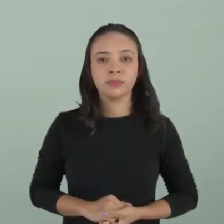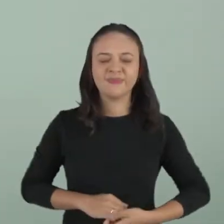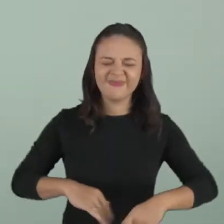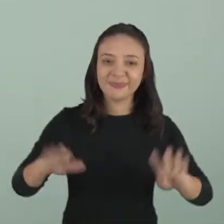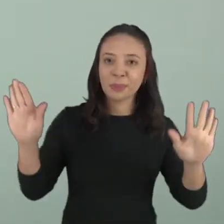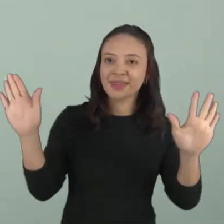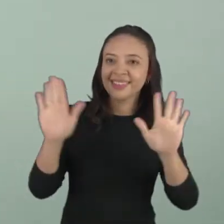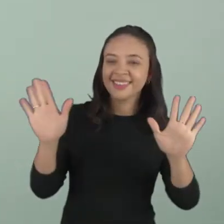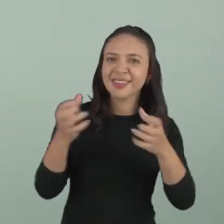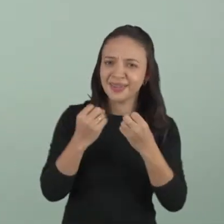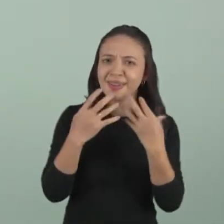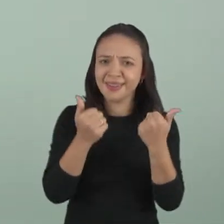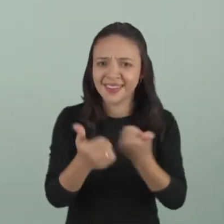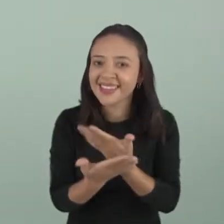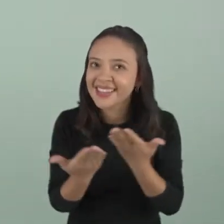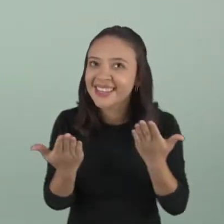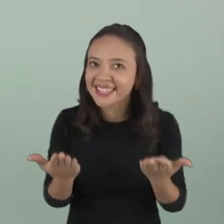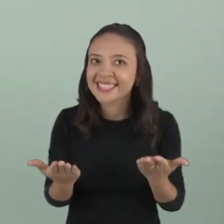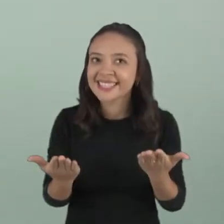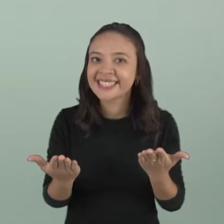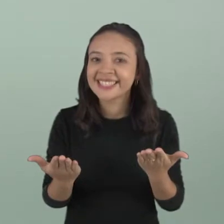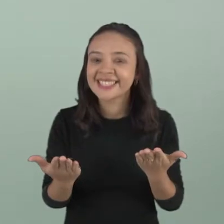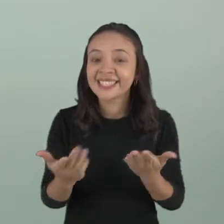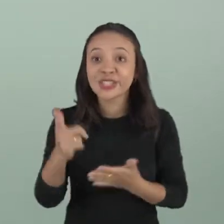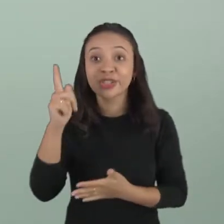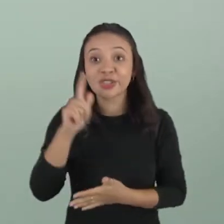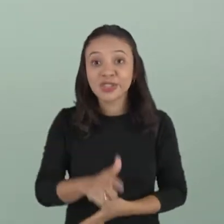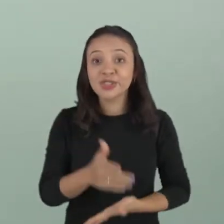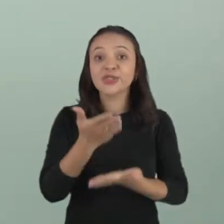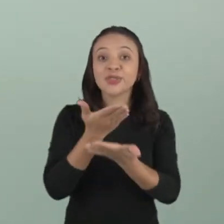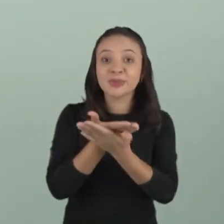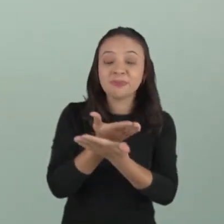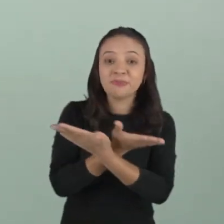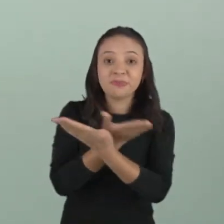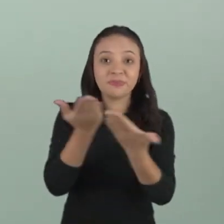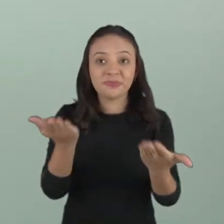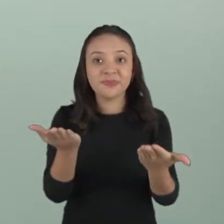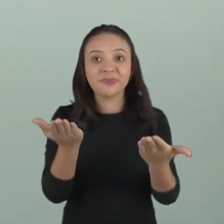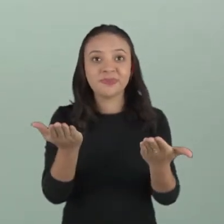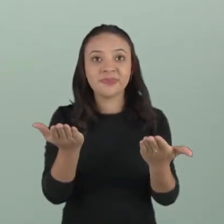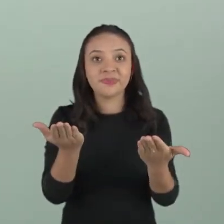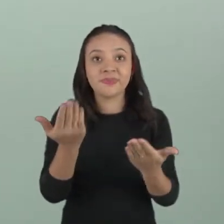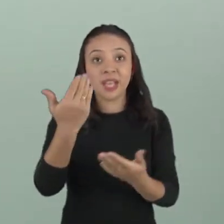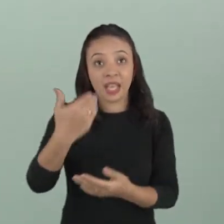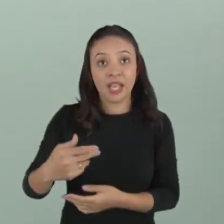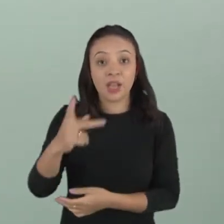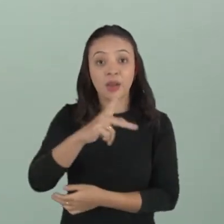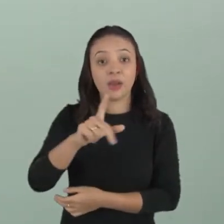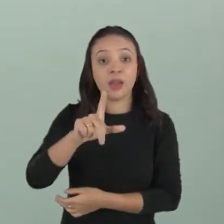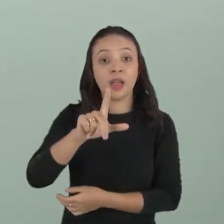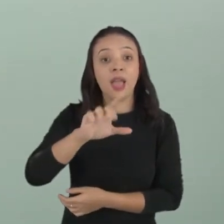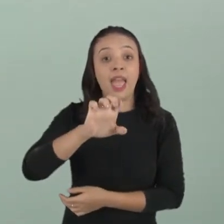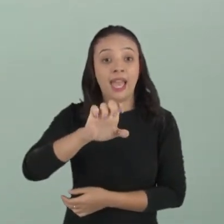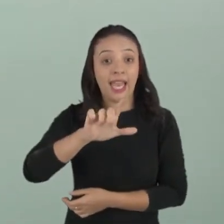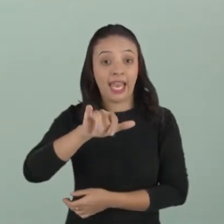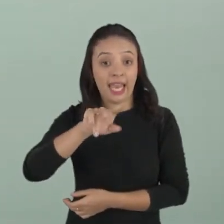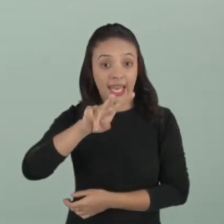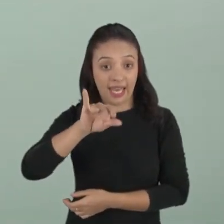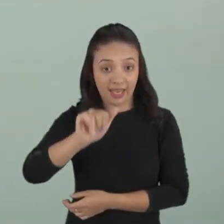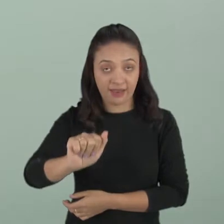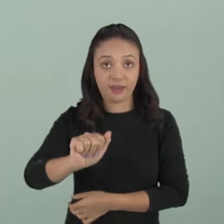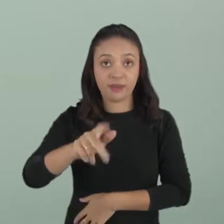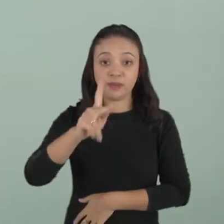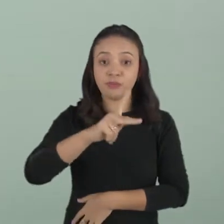Oi gente, tudo bem com vocês? Estou aqui mais uma vez com vocês. Sou a professora Elívia Soares,